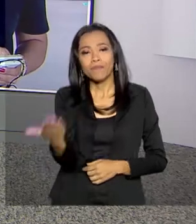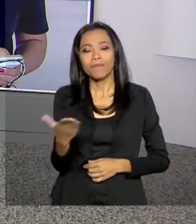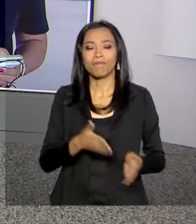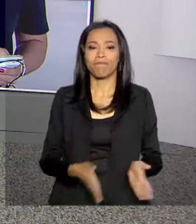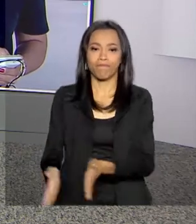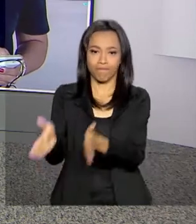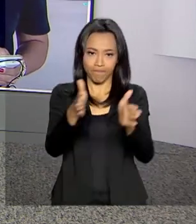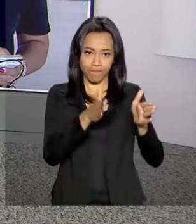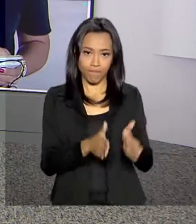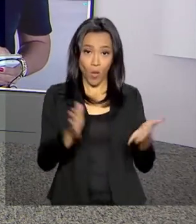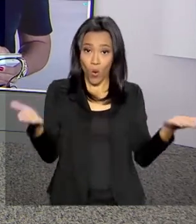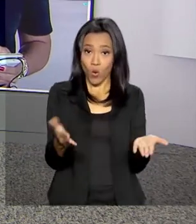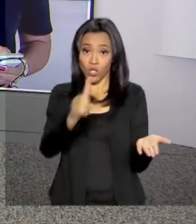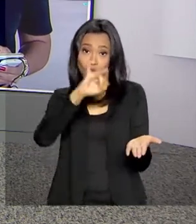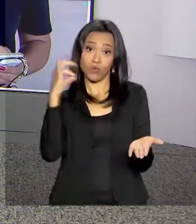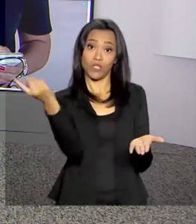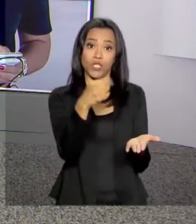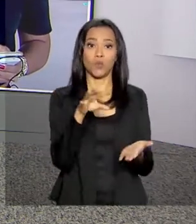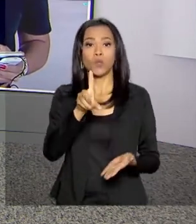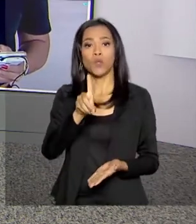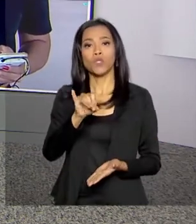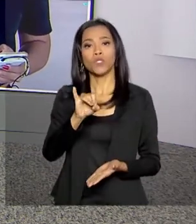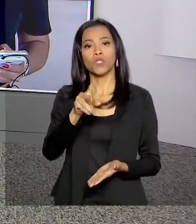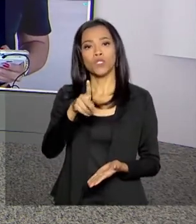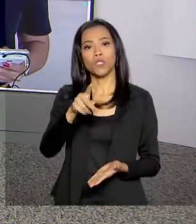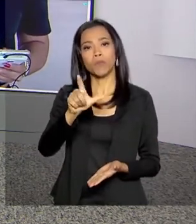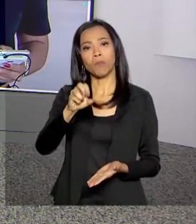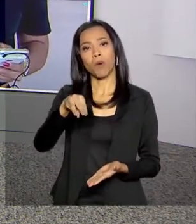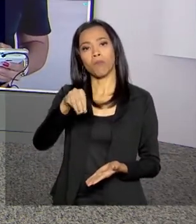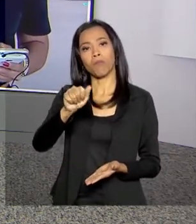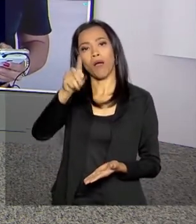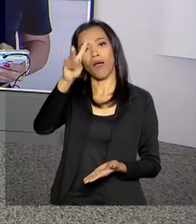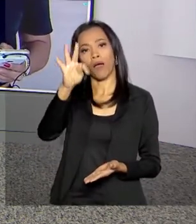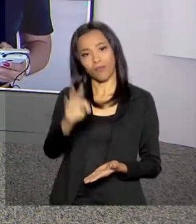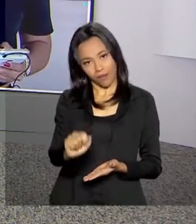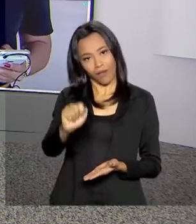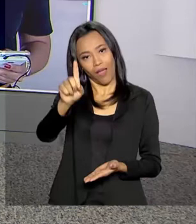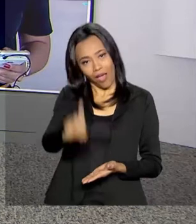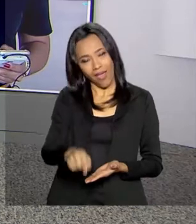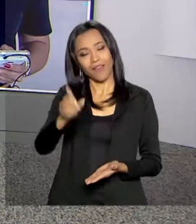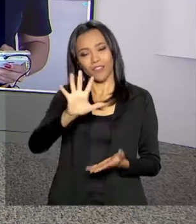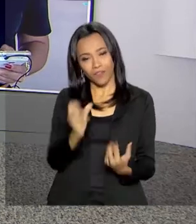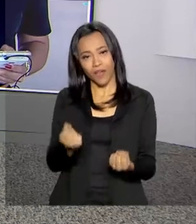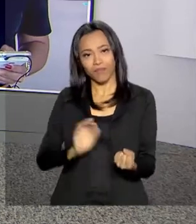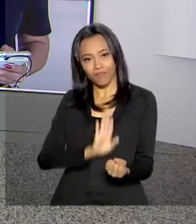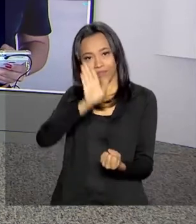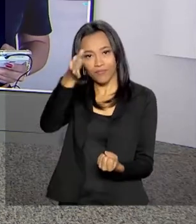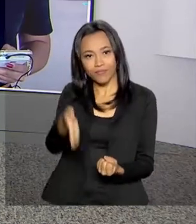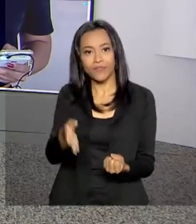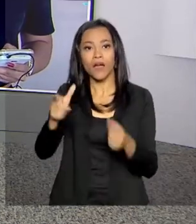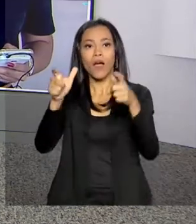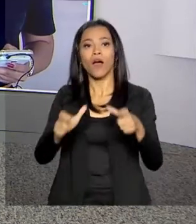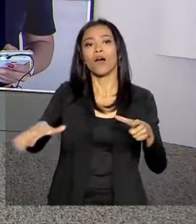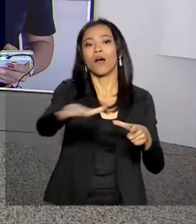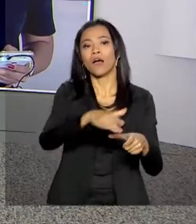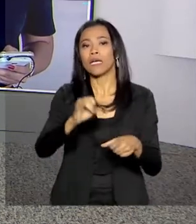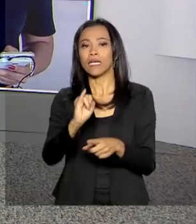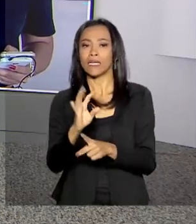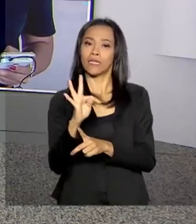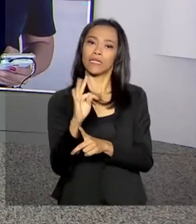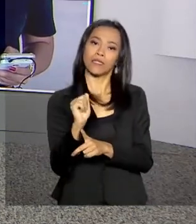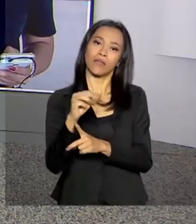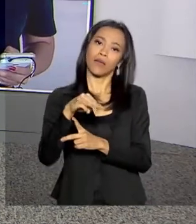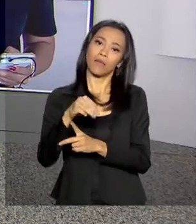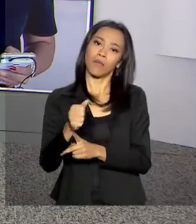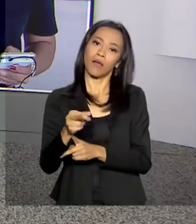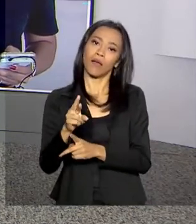E olha, hoje é o dia do Diplomata, sexta-feira vai ser movimentada no Itamaraty. É pra lá que a gente vai agora conversar com a Luciana Collari de Holanda.